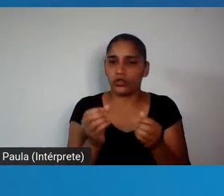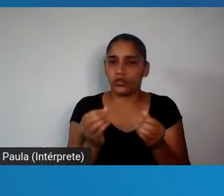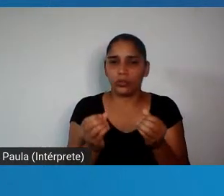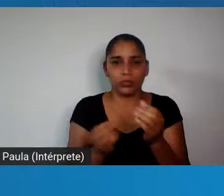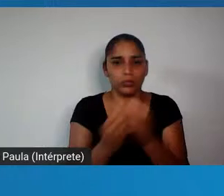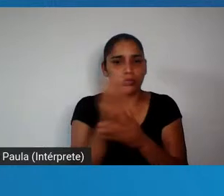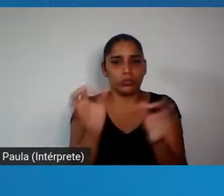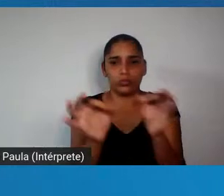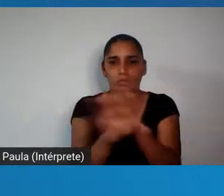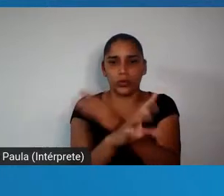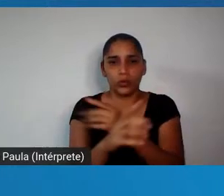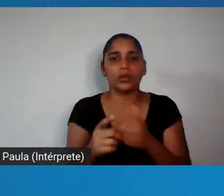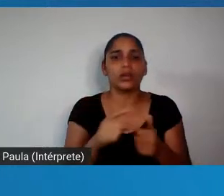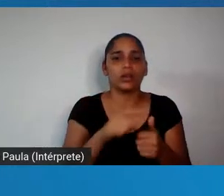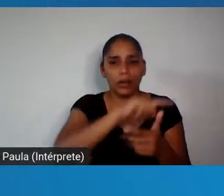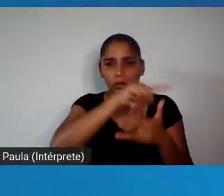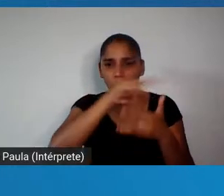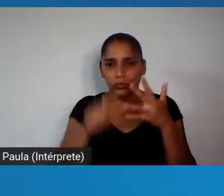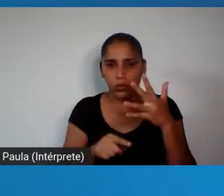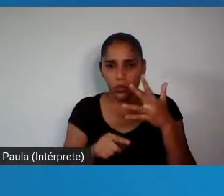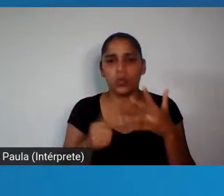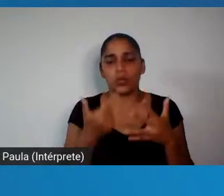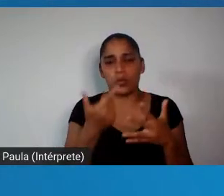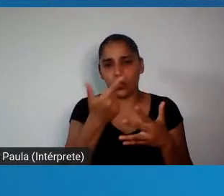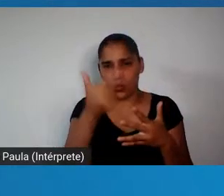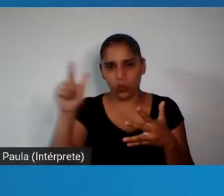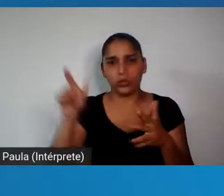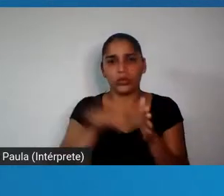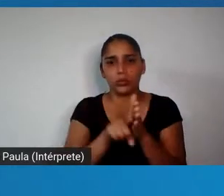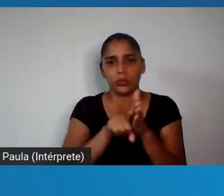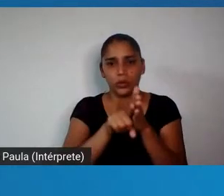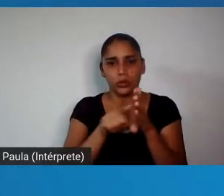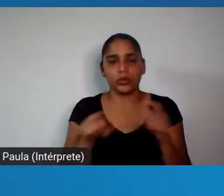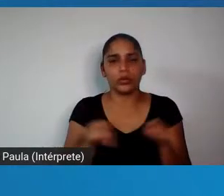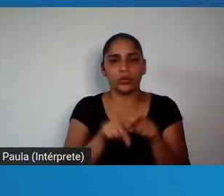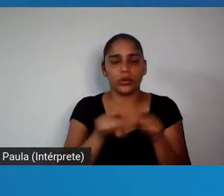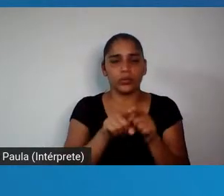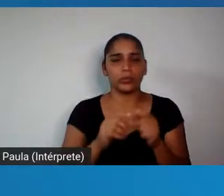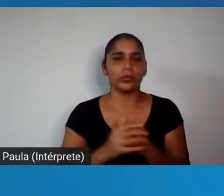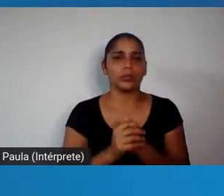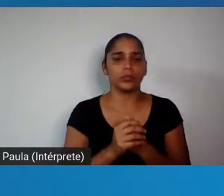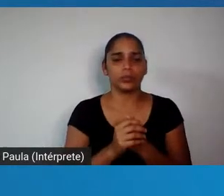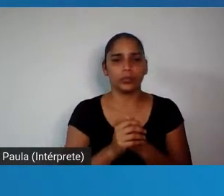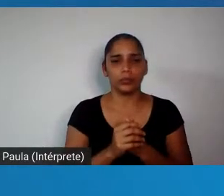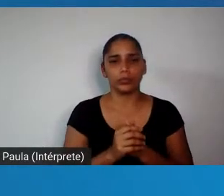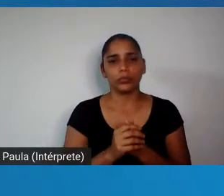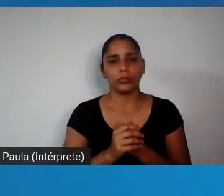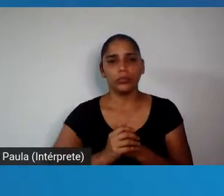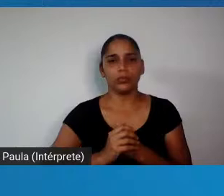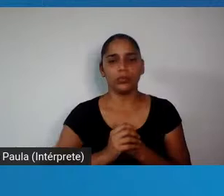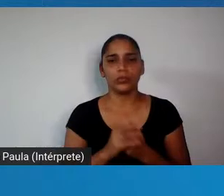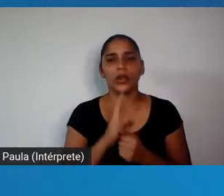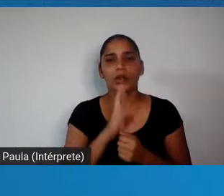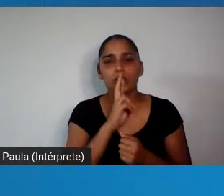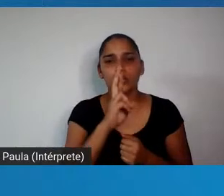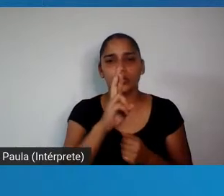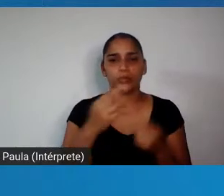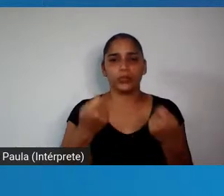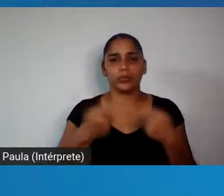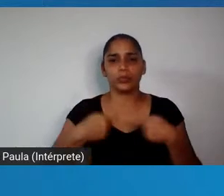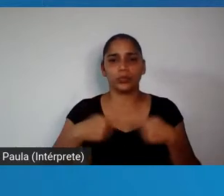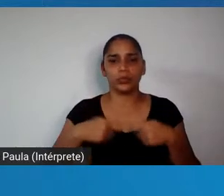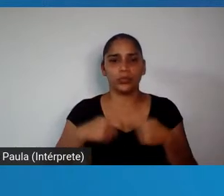a gente tem outras perguntas, obviamente, outras perguntas a serem respondidas. Acho que